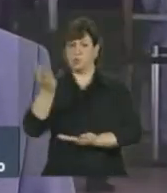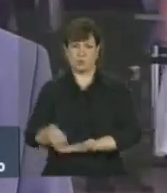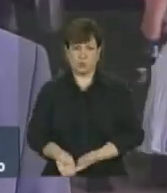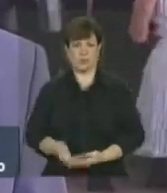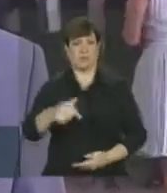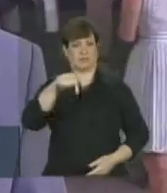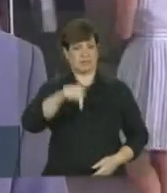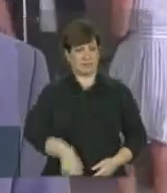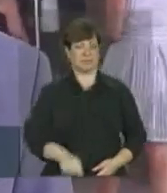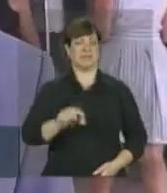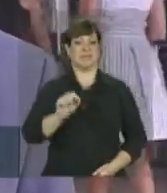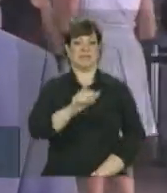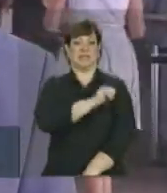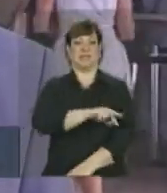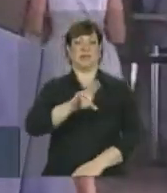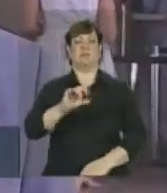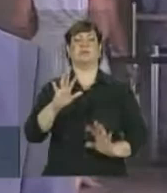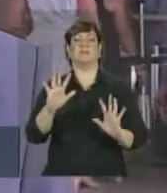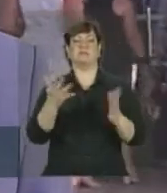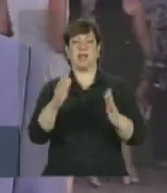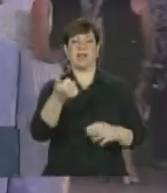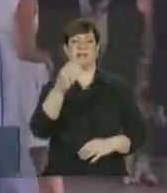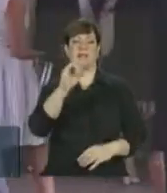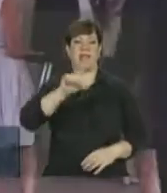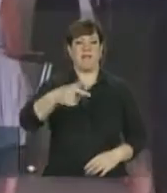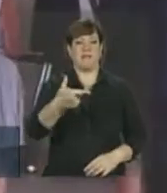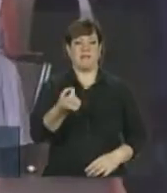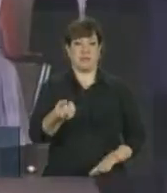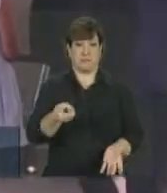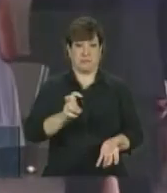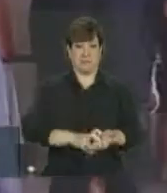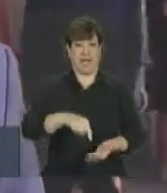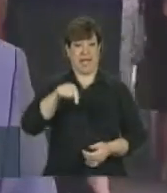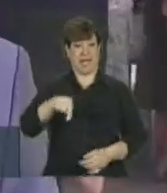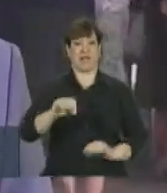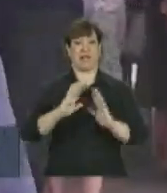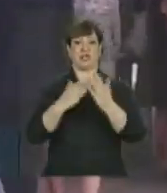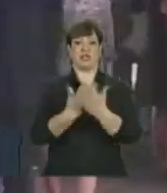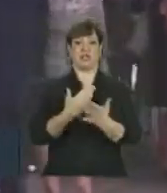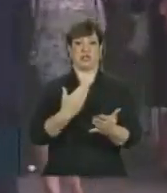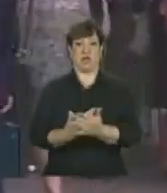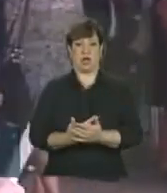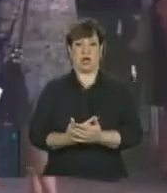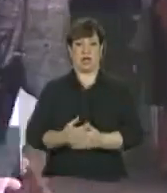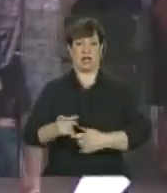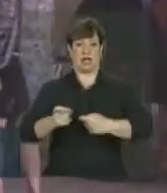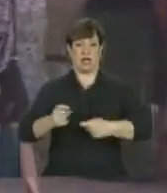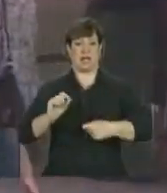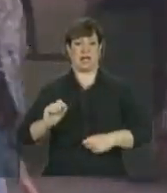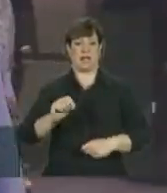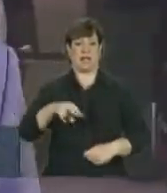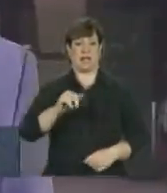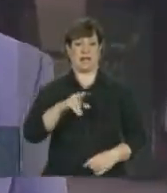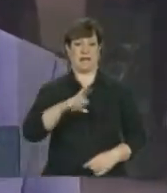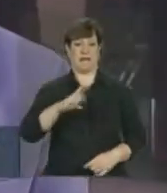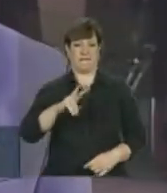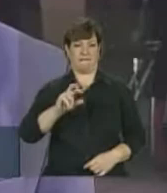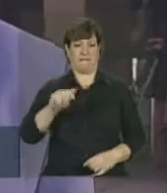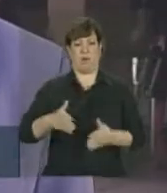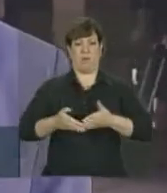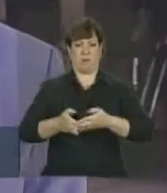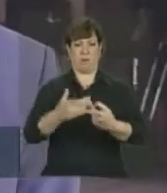capital fluminense. Por volta de 10h20 da manhã, aqui na Escola de Guerra Naval, onde a gente já vê a movimentação de muitas